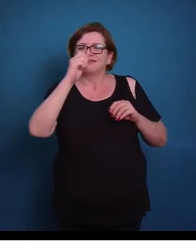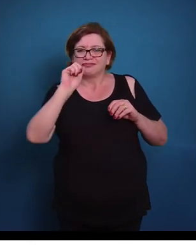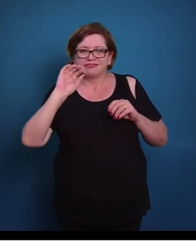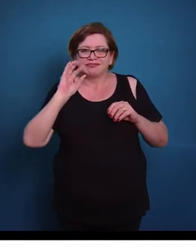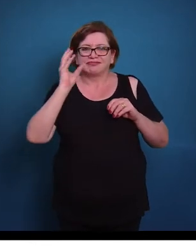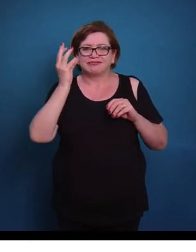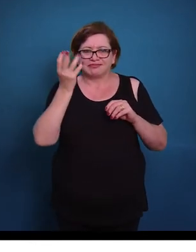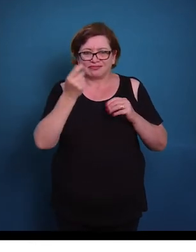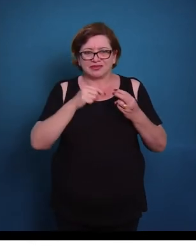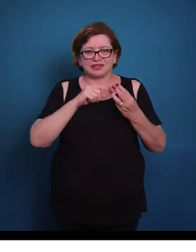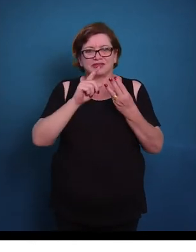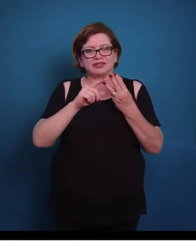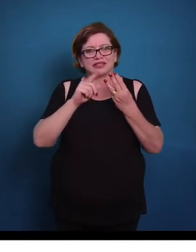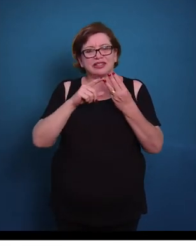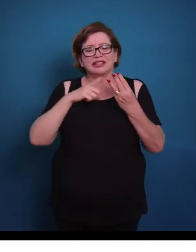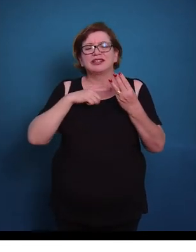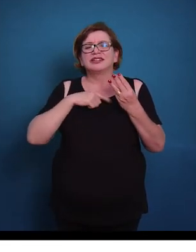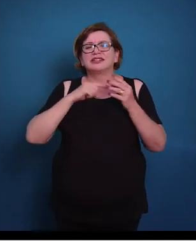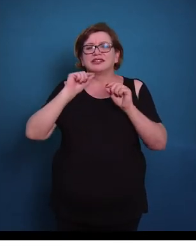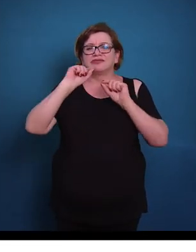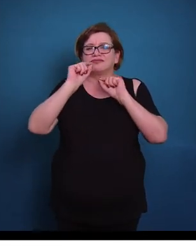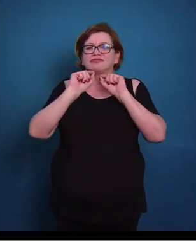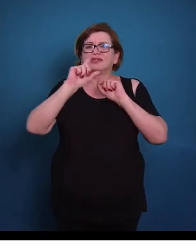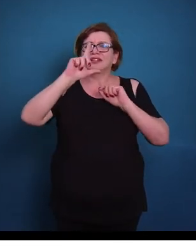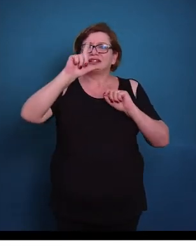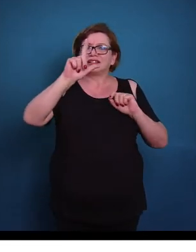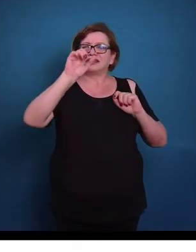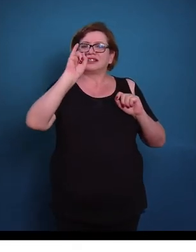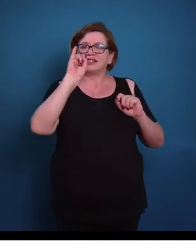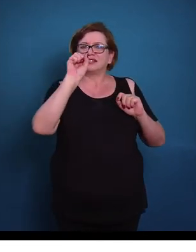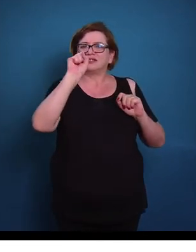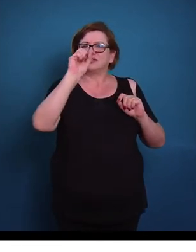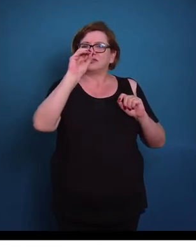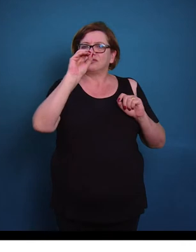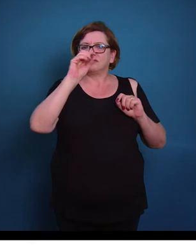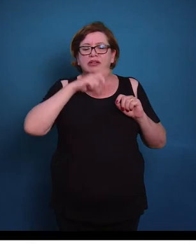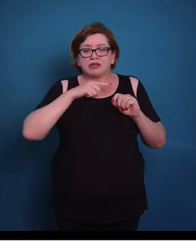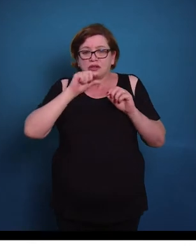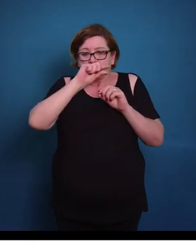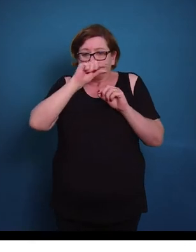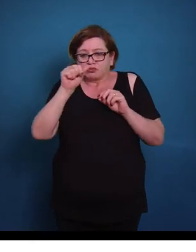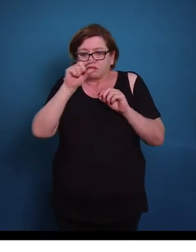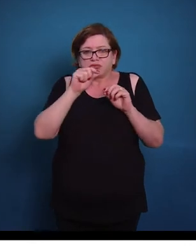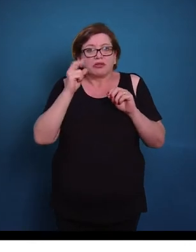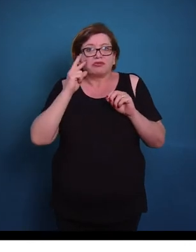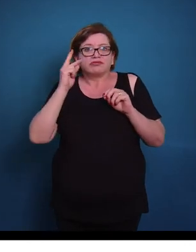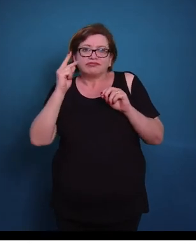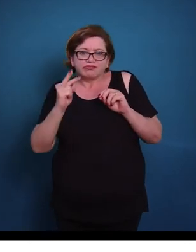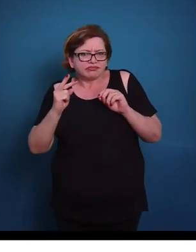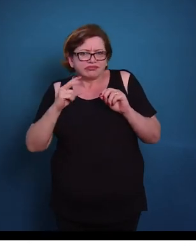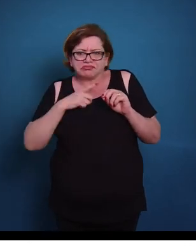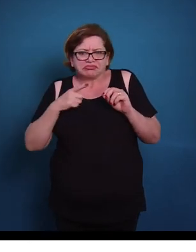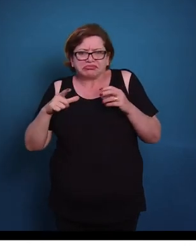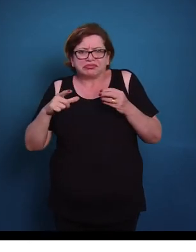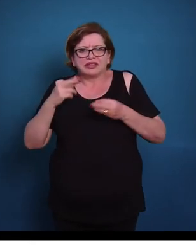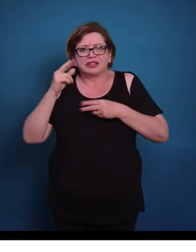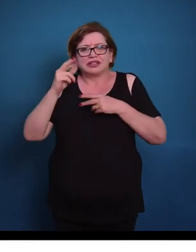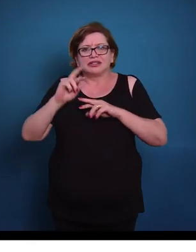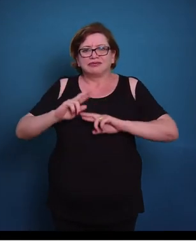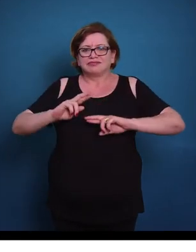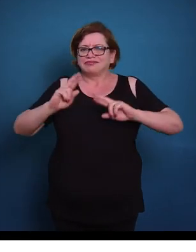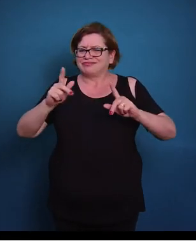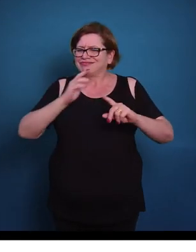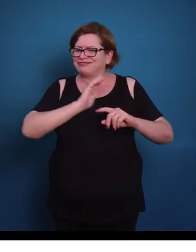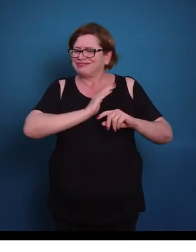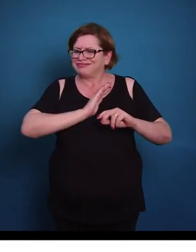Daí por último nós temos o músculo liso. Então o músculo liso, ele não possui estrias, notem que ele não é estriado como o músculo